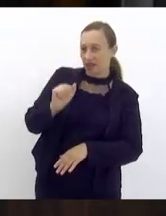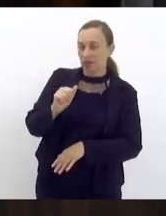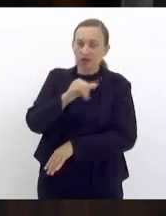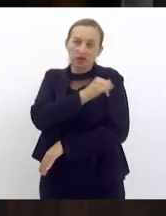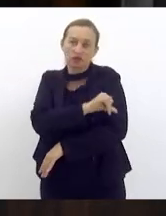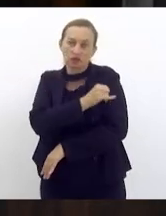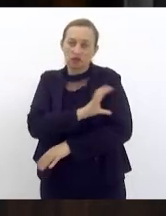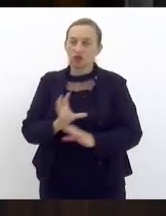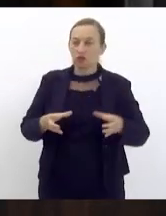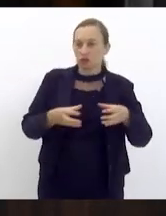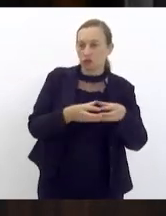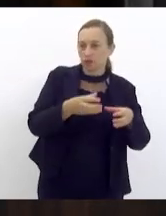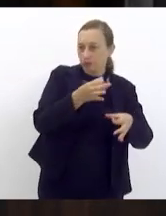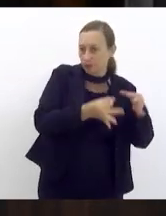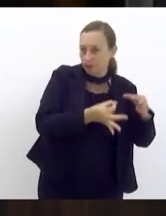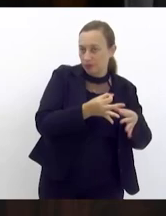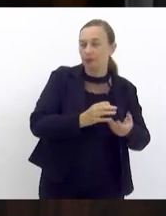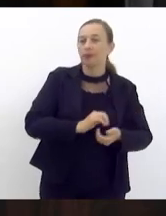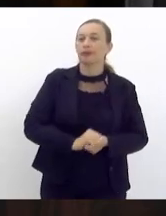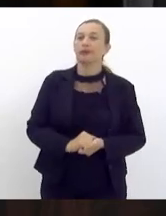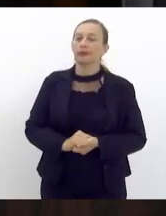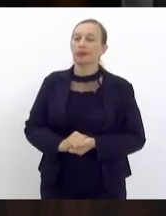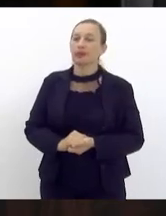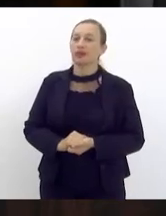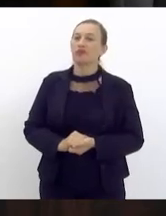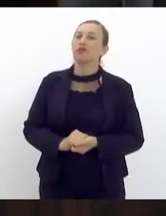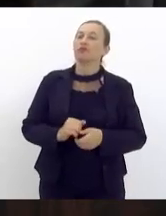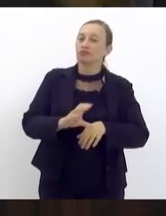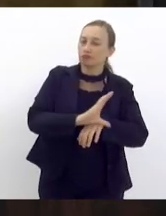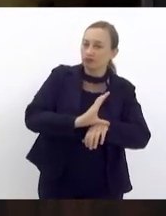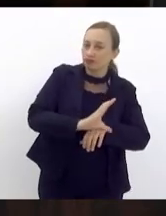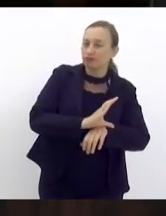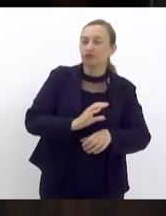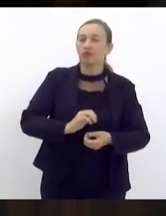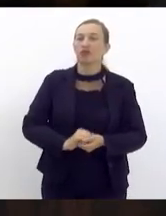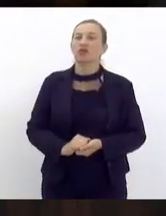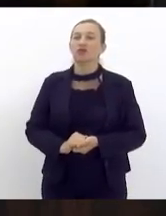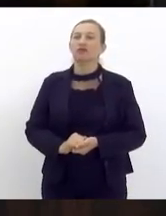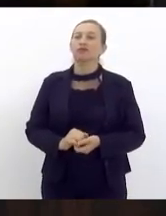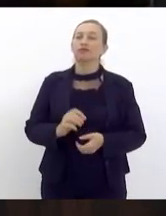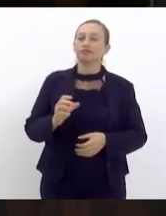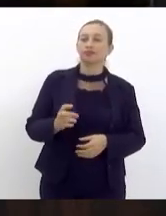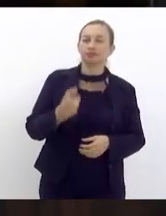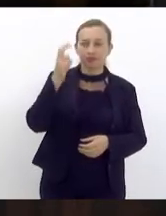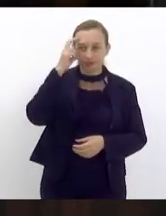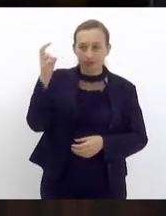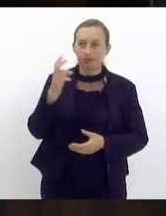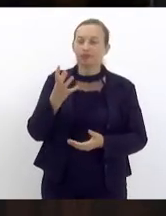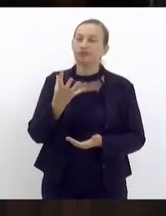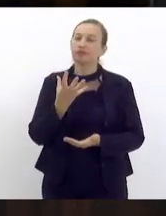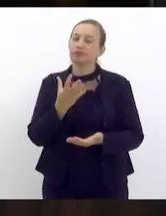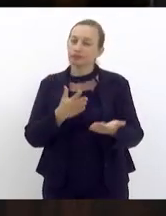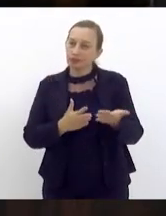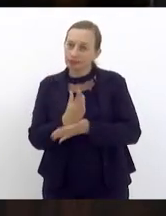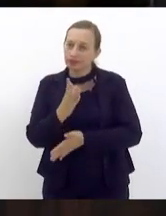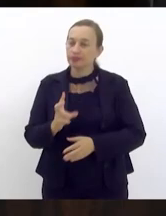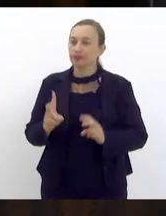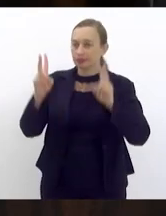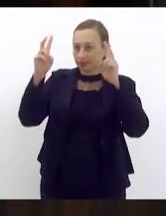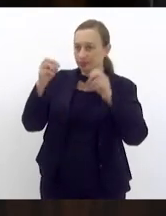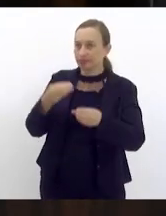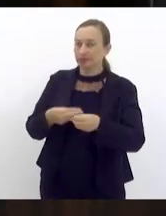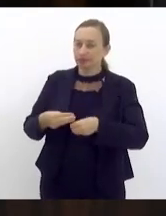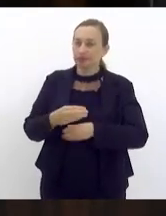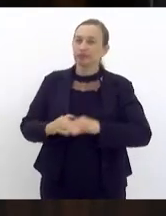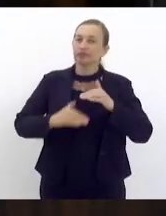das comissões de construção e justiça pela constitucionalidade de cultura favorável de assuntos municipal